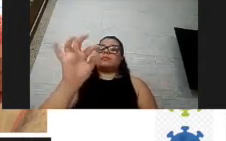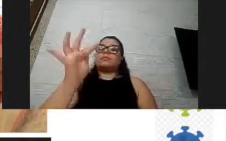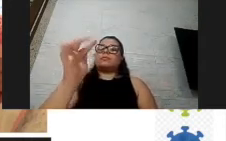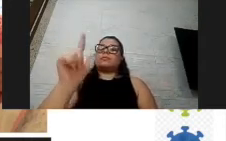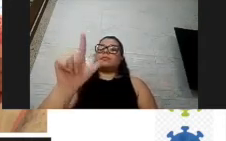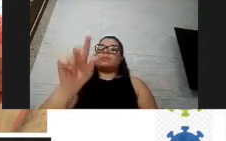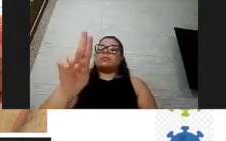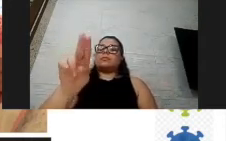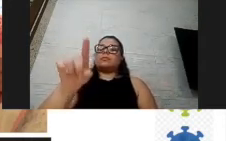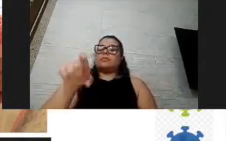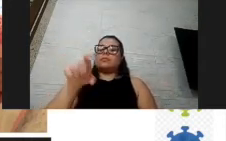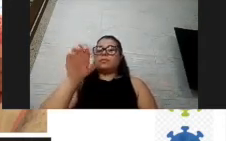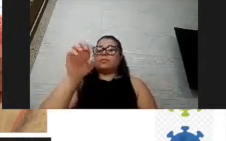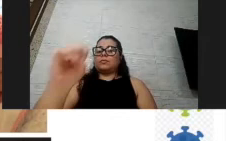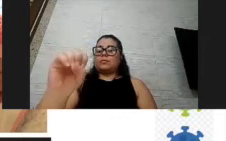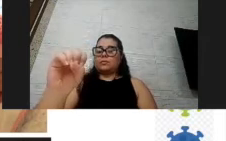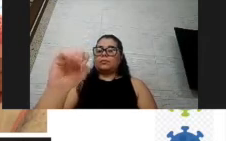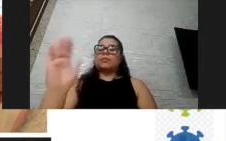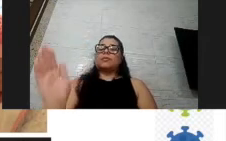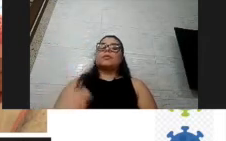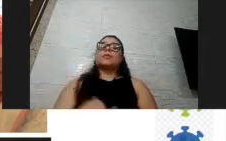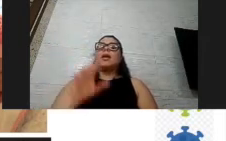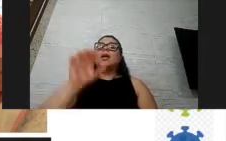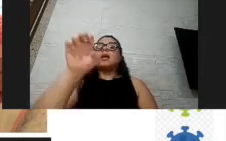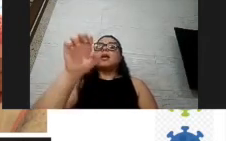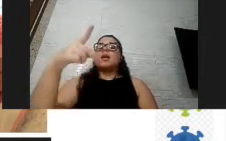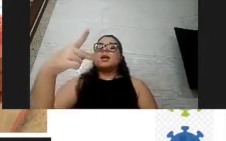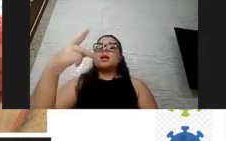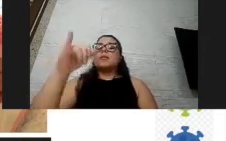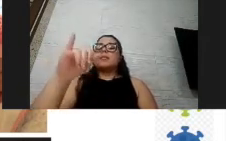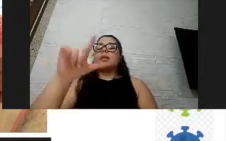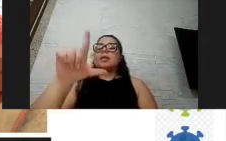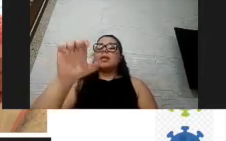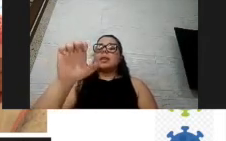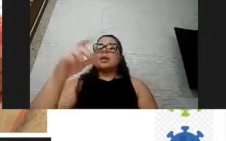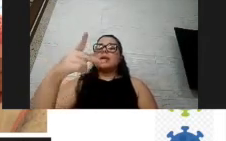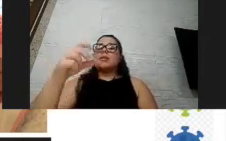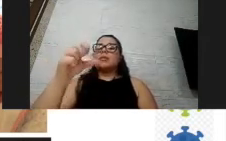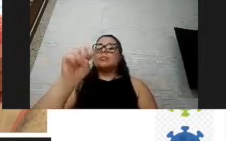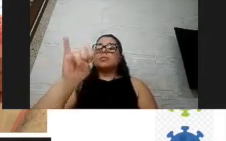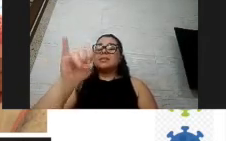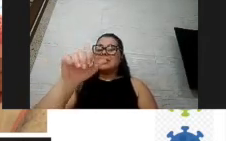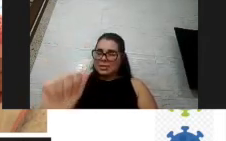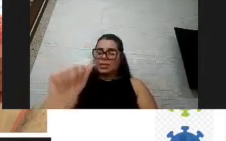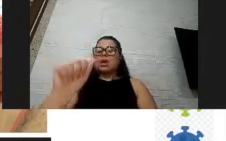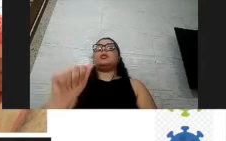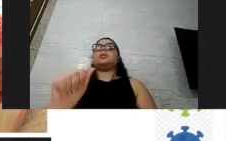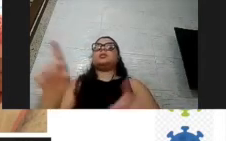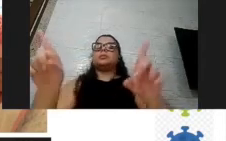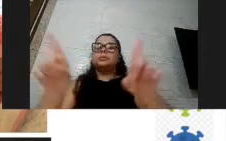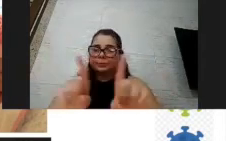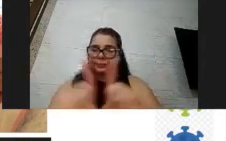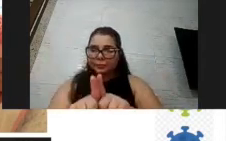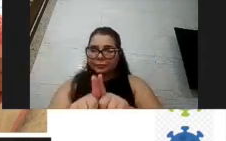epilepsia ou que tem convulsões e a pneia obstrutiva do sono que é uma condição muito comum também nas pessoas com síndrome de Down